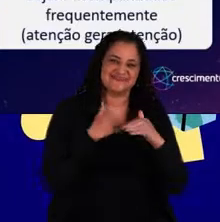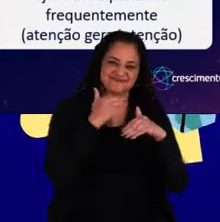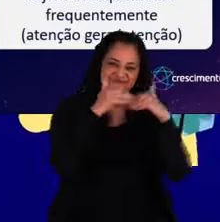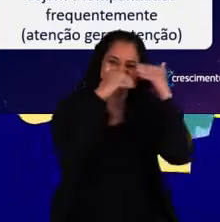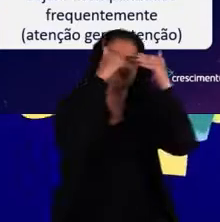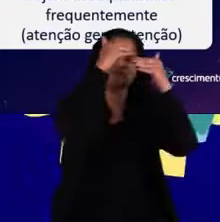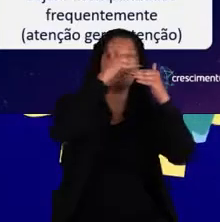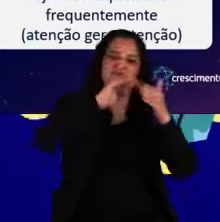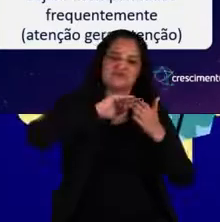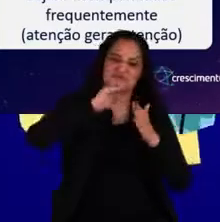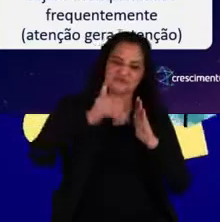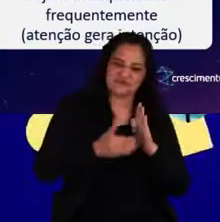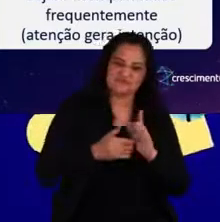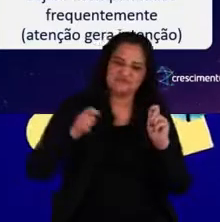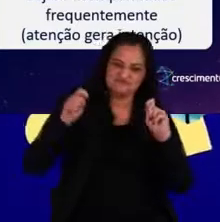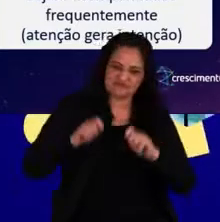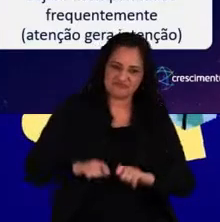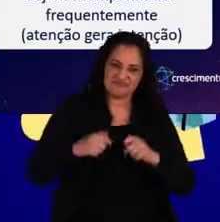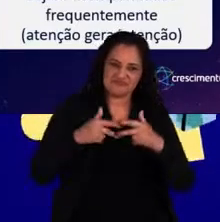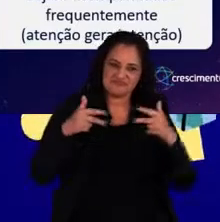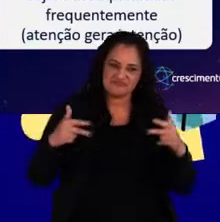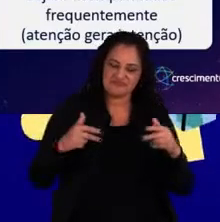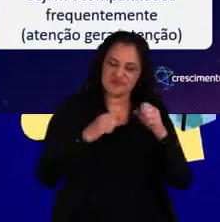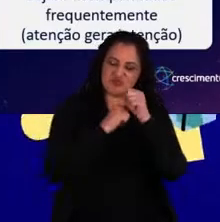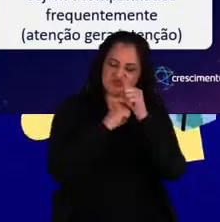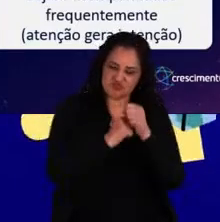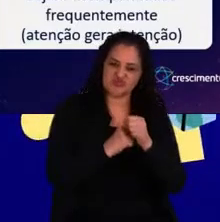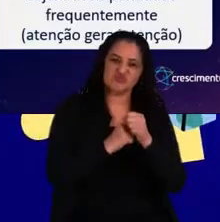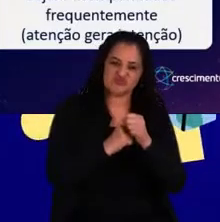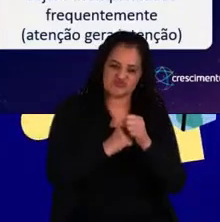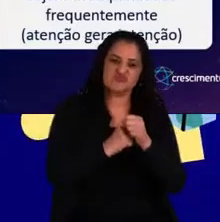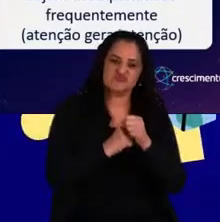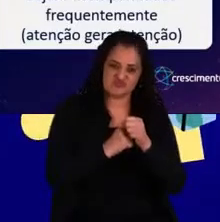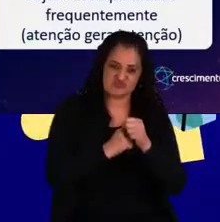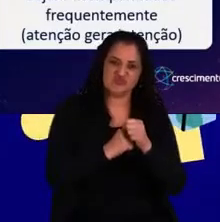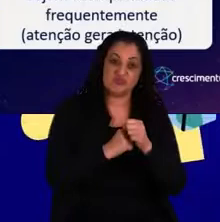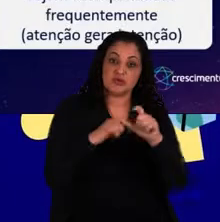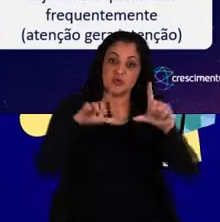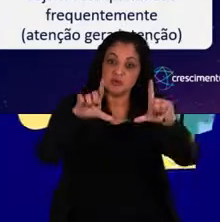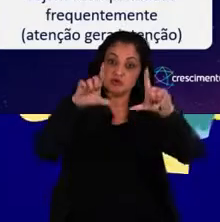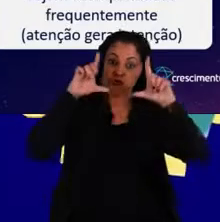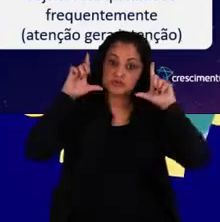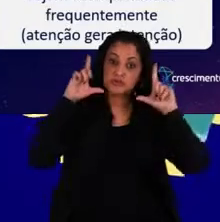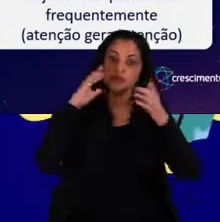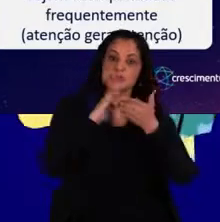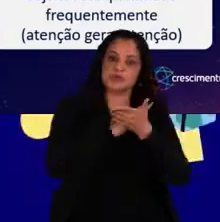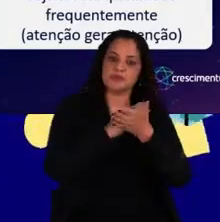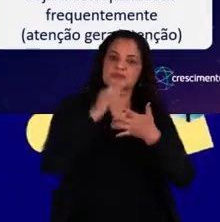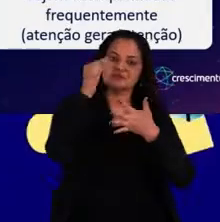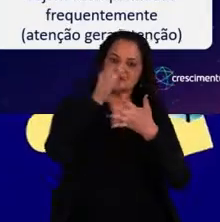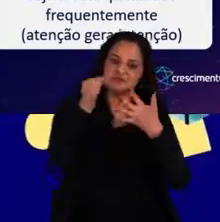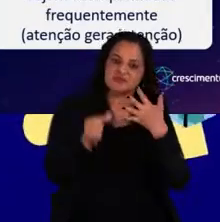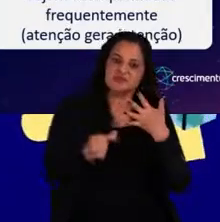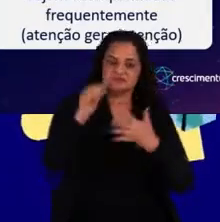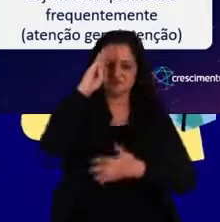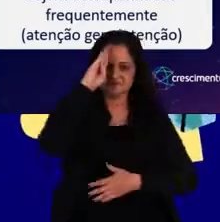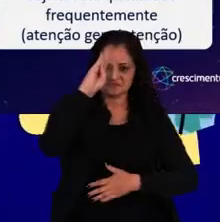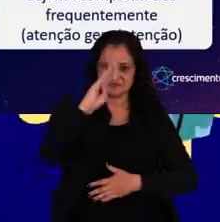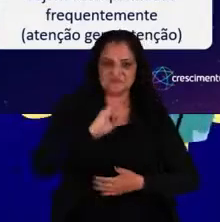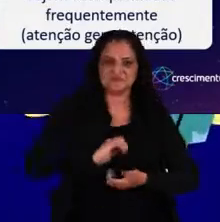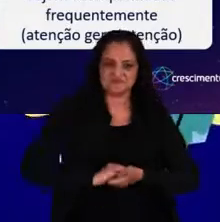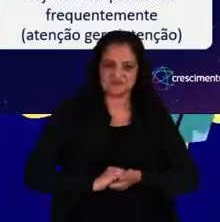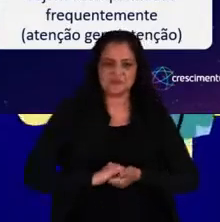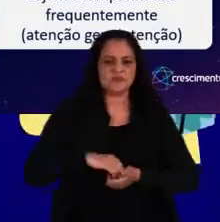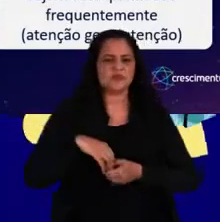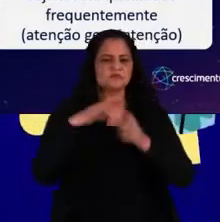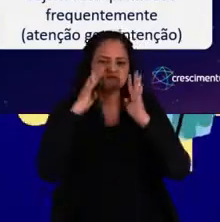Desenvolver, então, todas as competências que dão suporte para isso, destacando aqui alguns aspectos fundamentais,